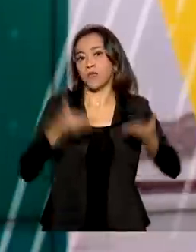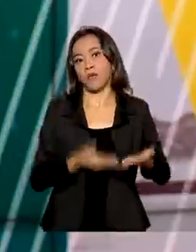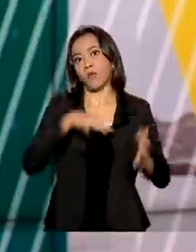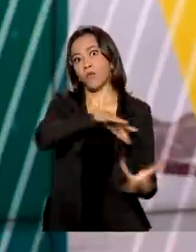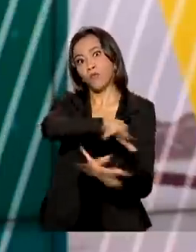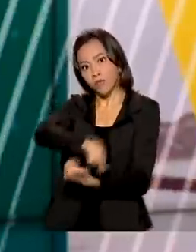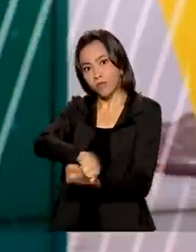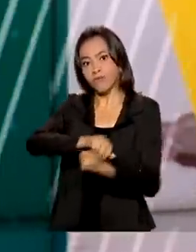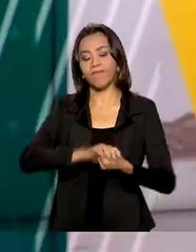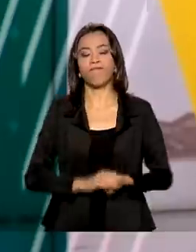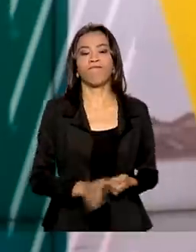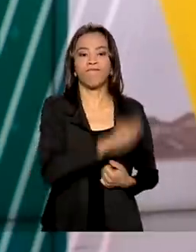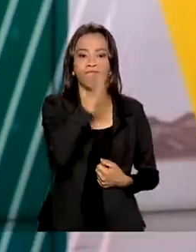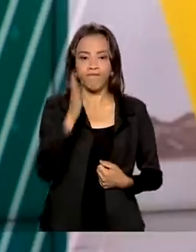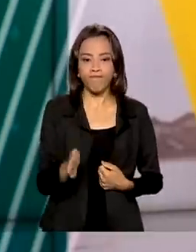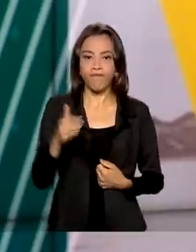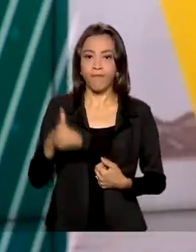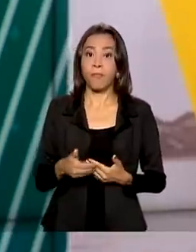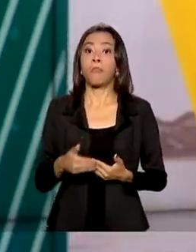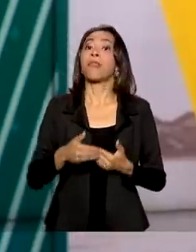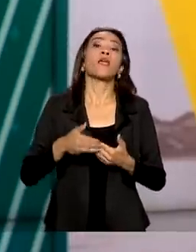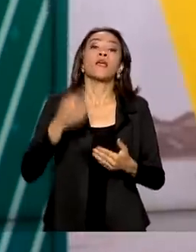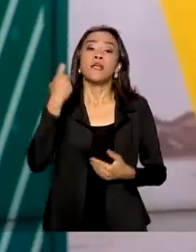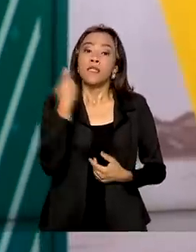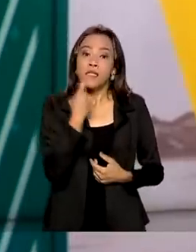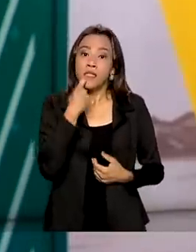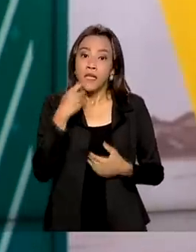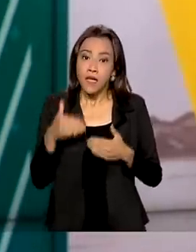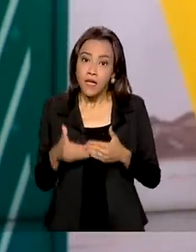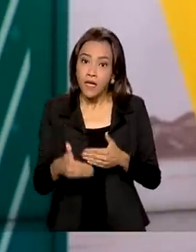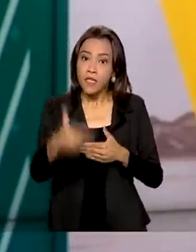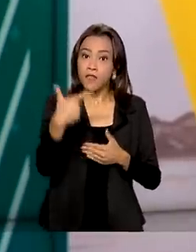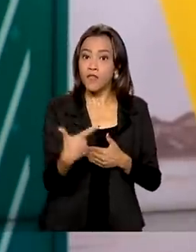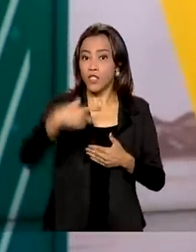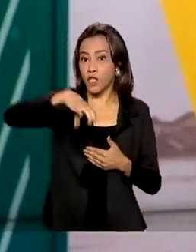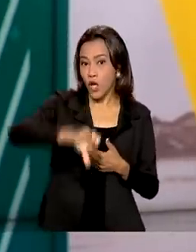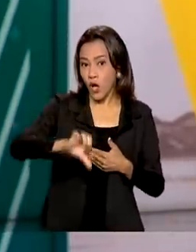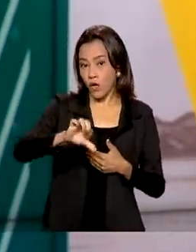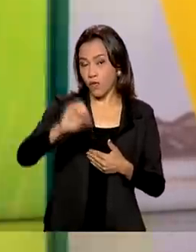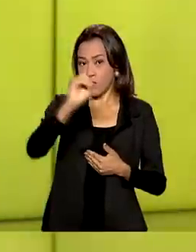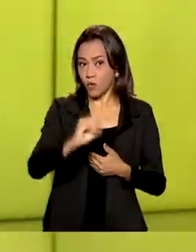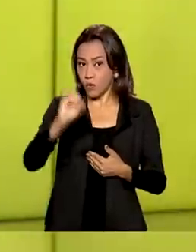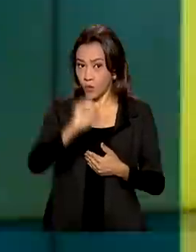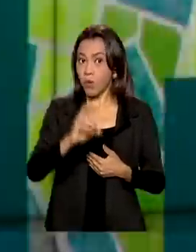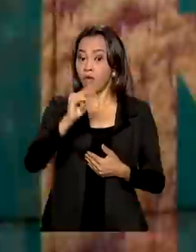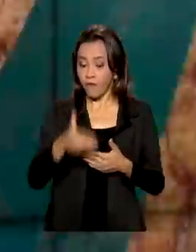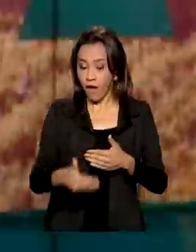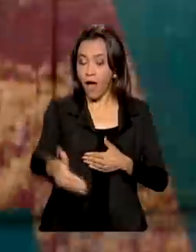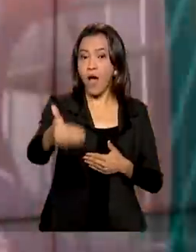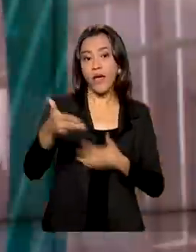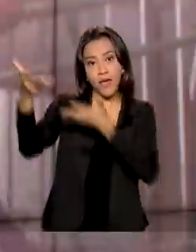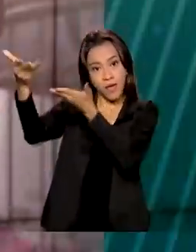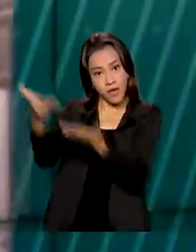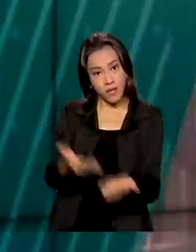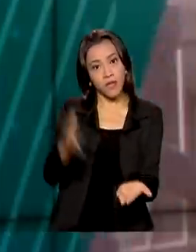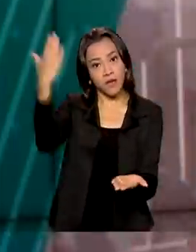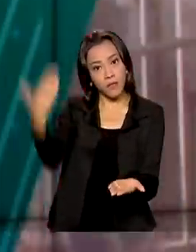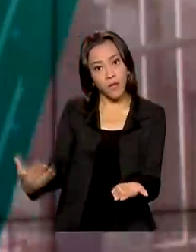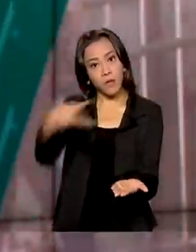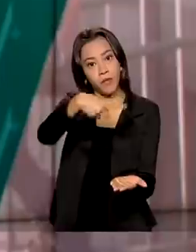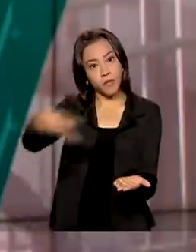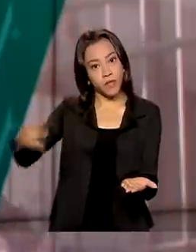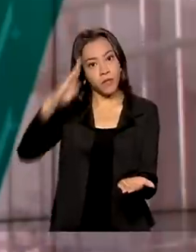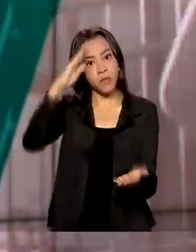Na sexta-feira, 29 de outubro, o presidente italiano, Sérgio Mattarella, receberá o presidente Jair Bolsonaro no